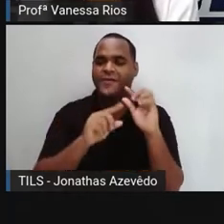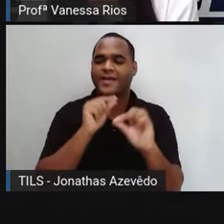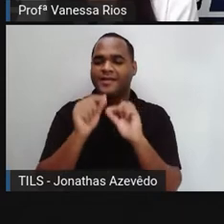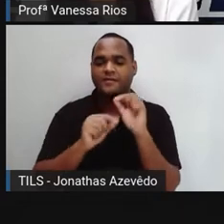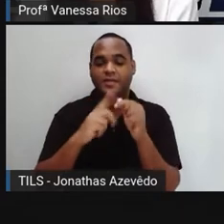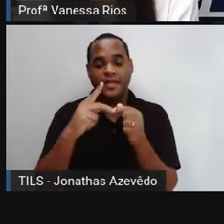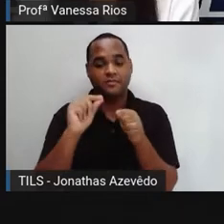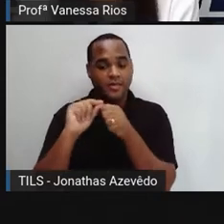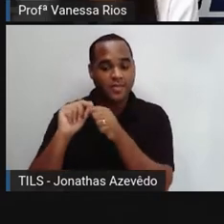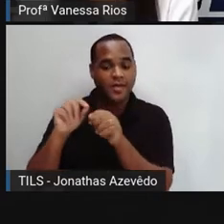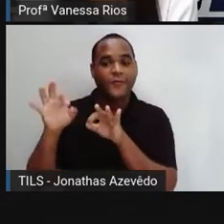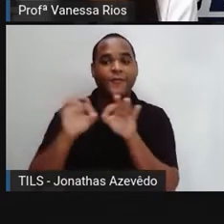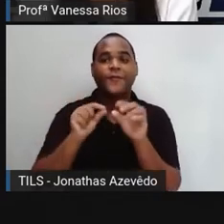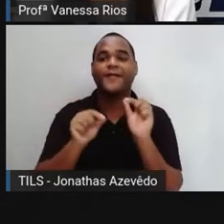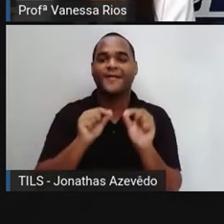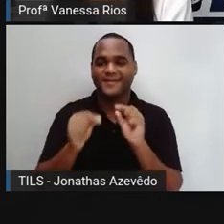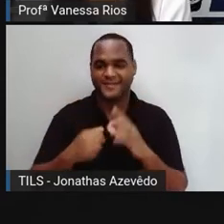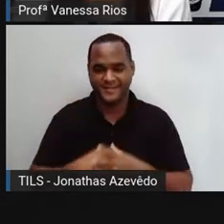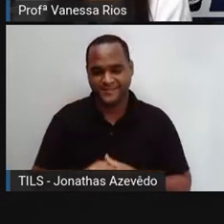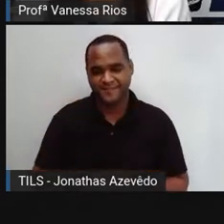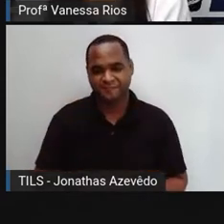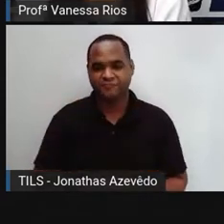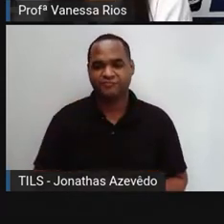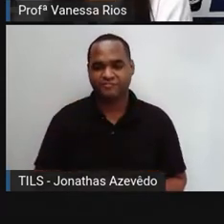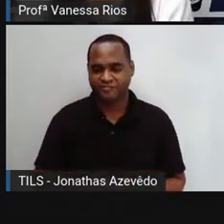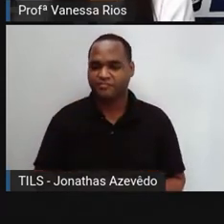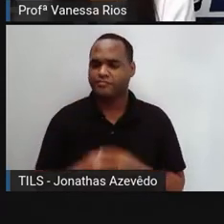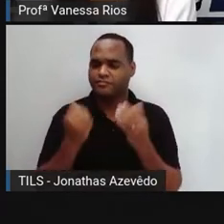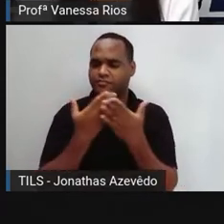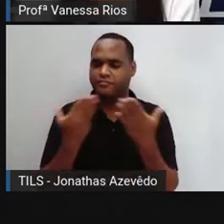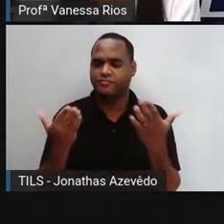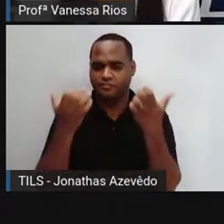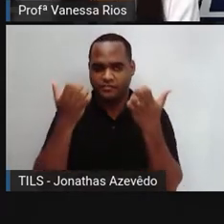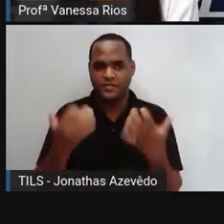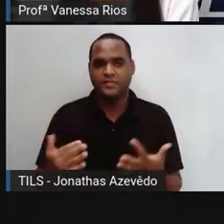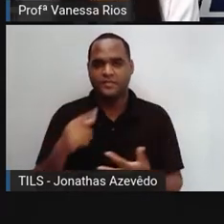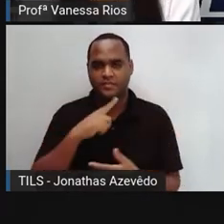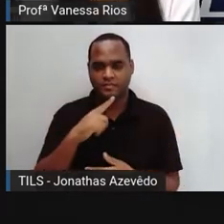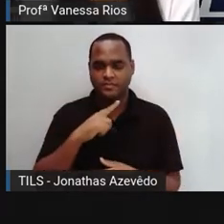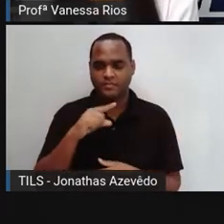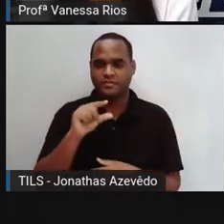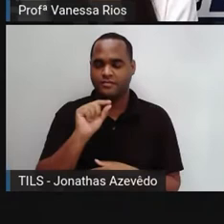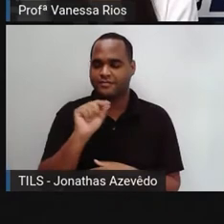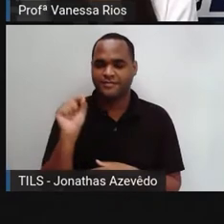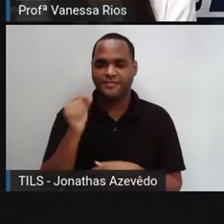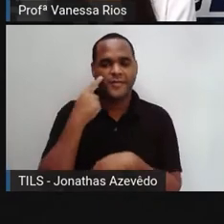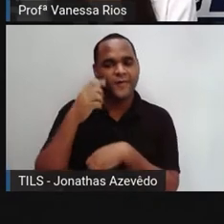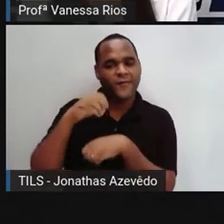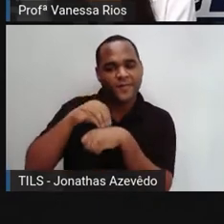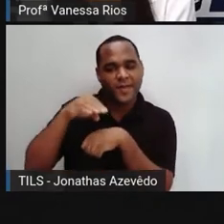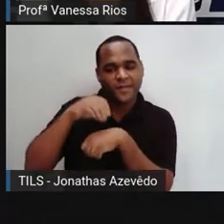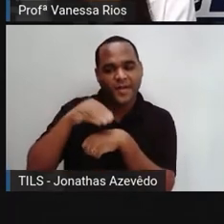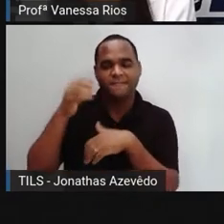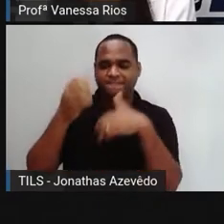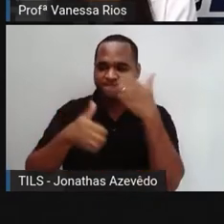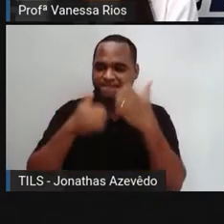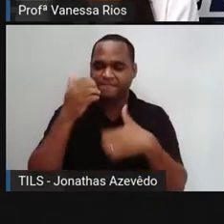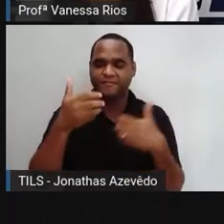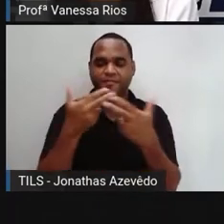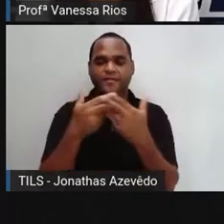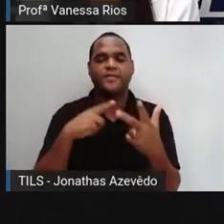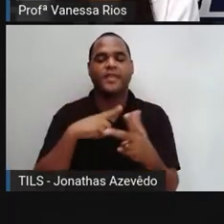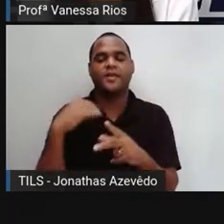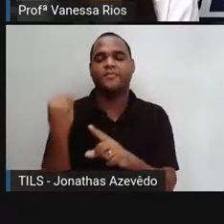faria isso? E aí a PRO traz essa imagem para a gente observar a linguagem como instrumento